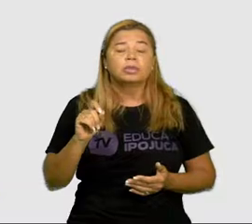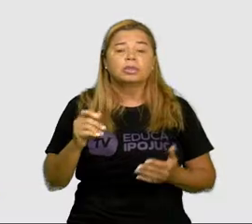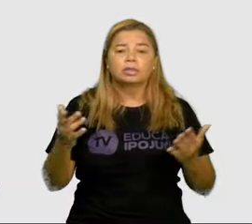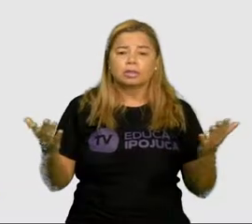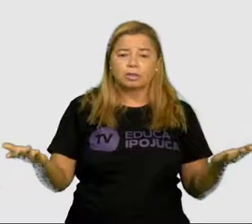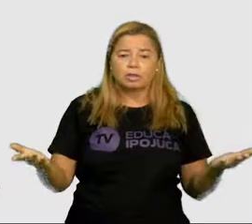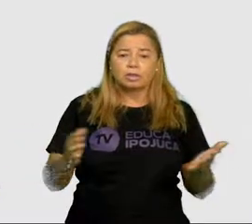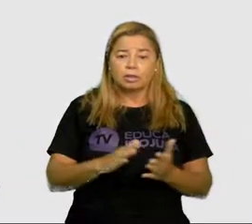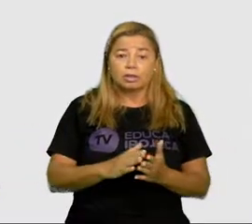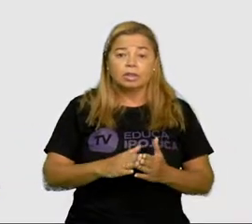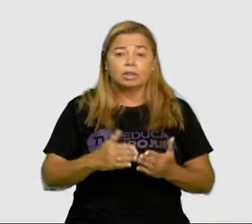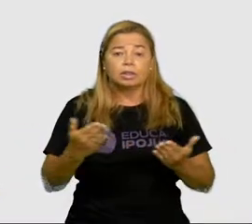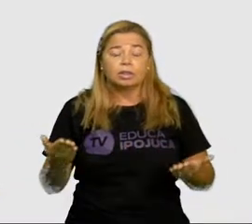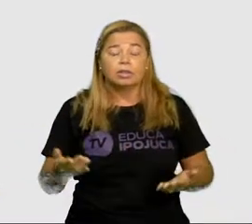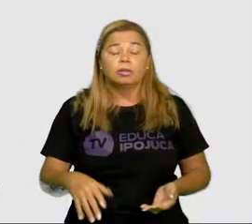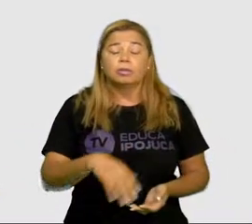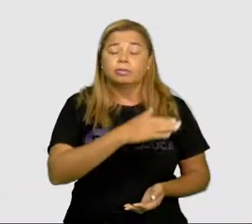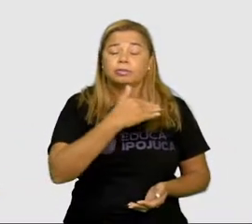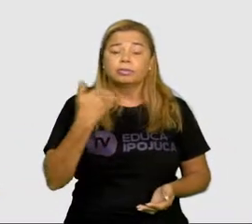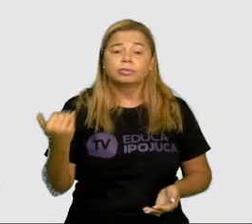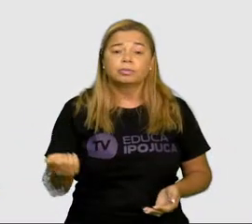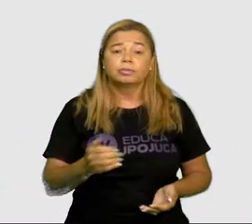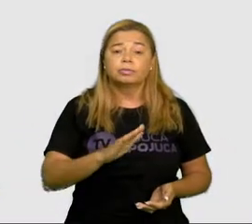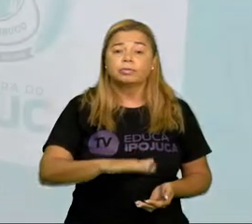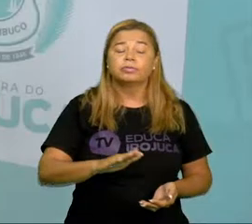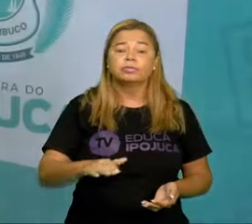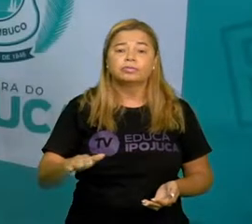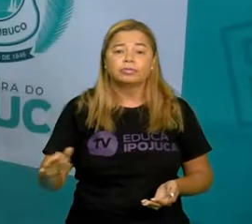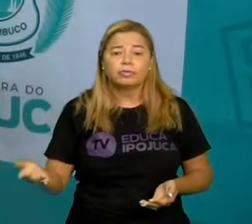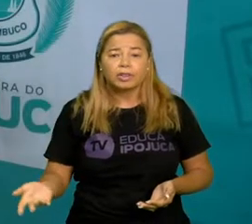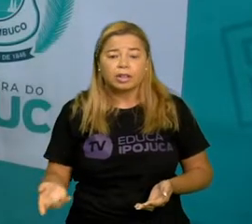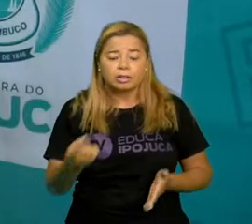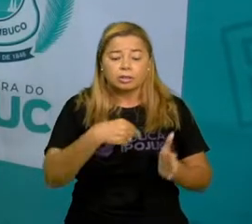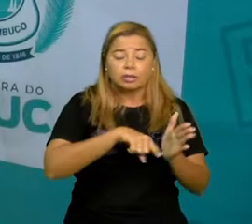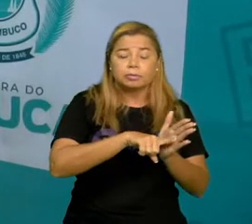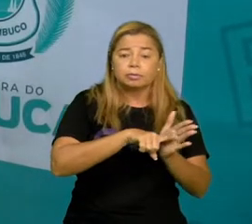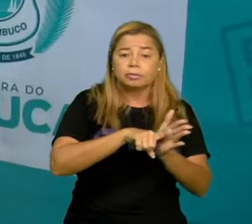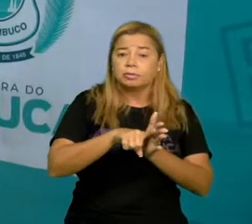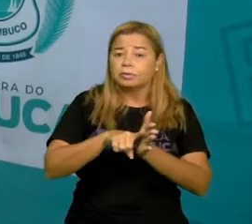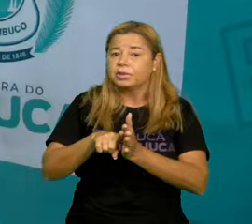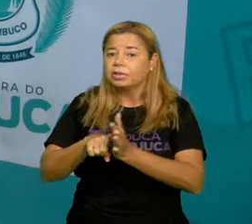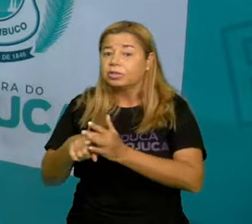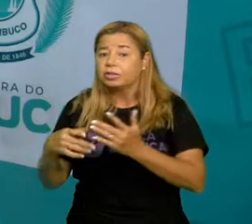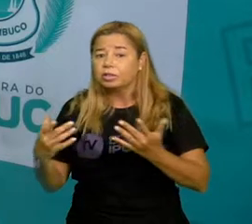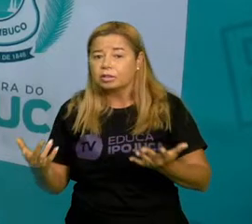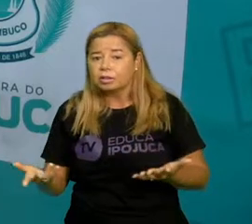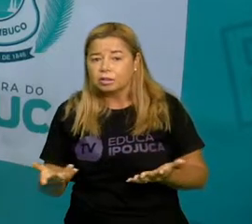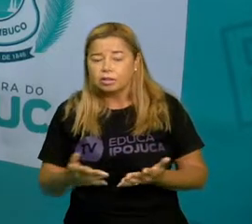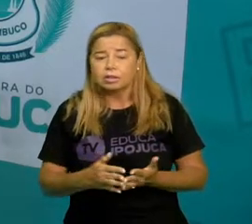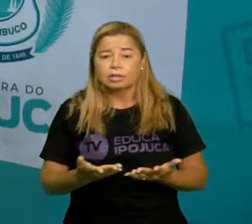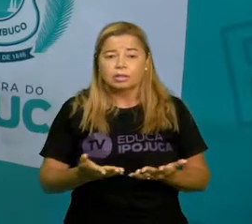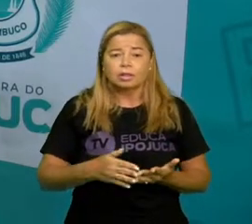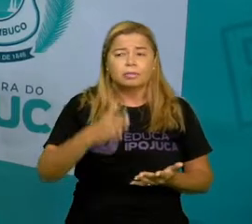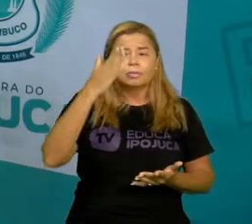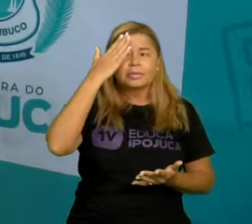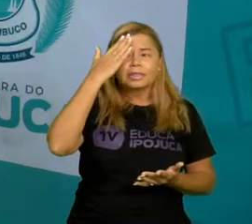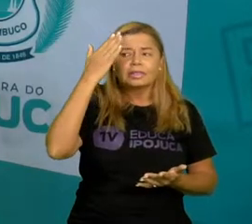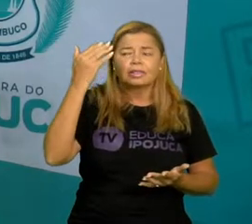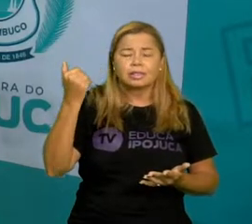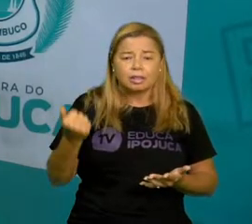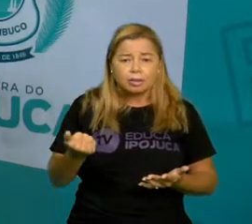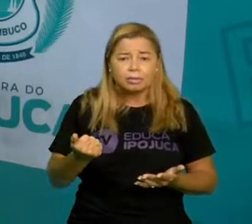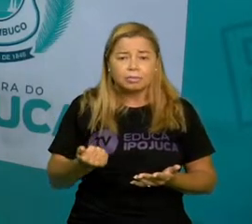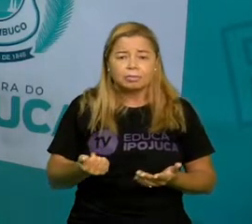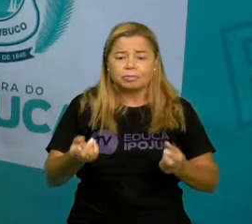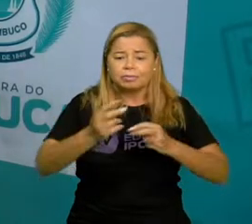para análise das condições de saúde e educação. Então a gente vê que a mortalidade infantil, ela abrange muita